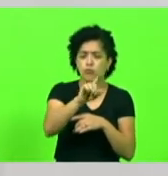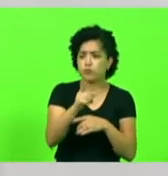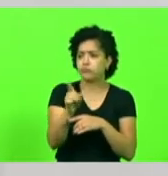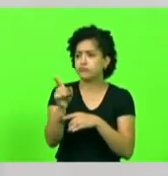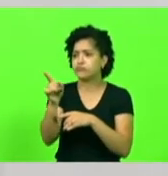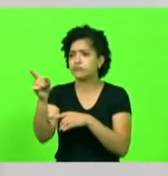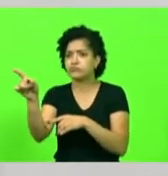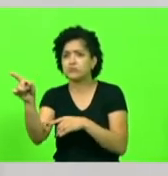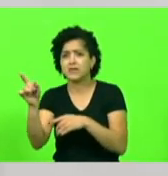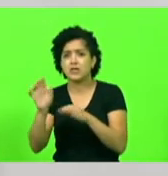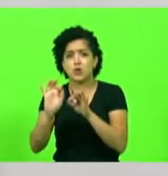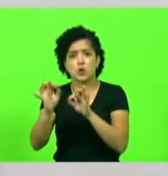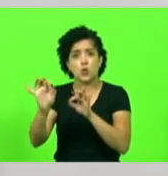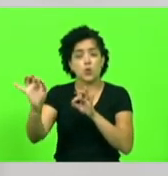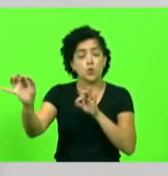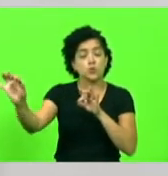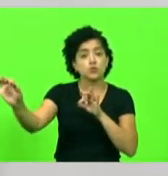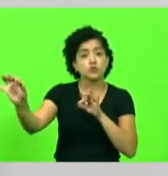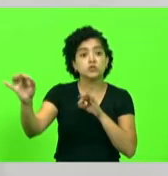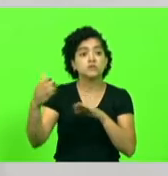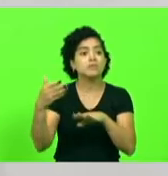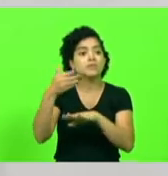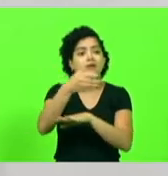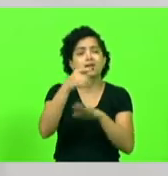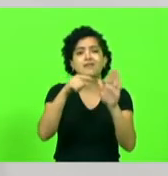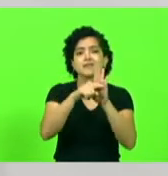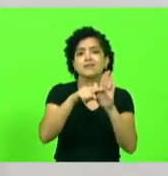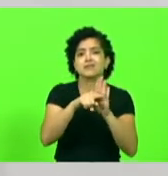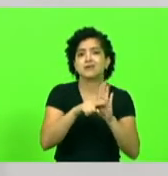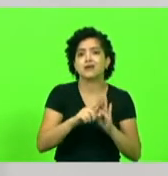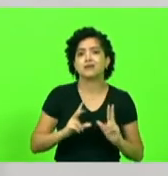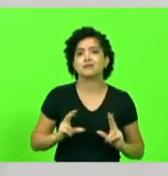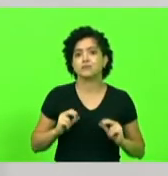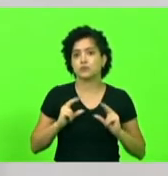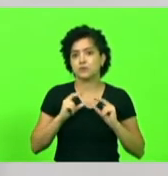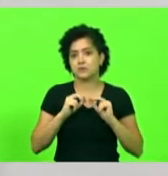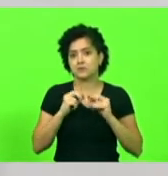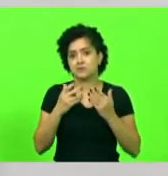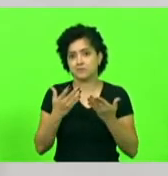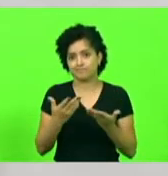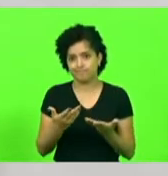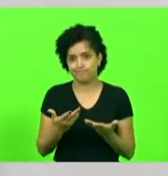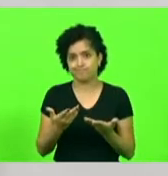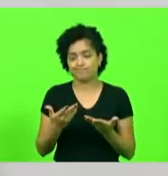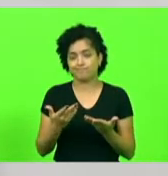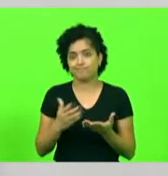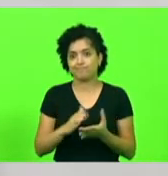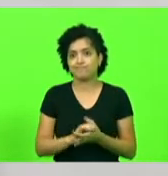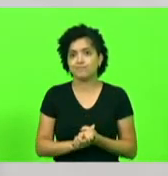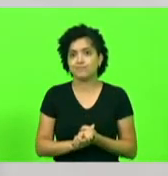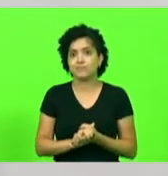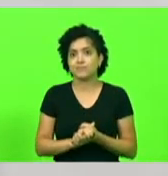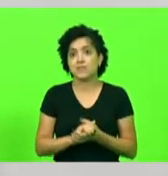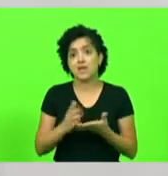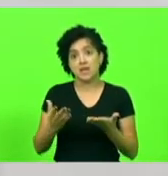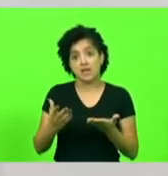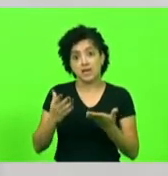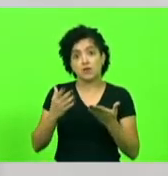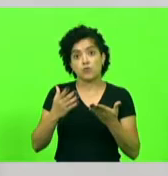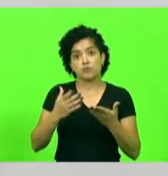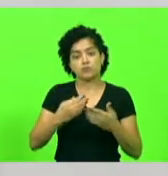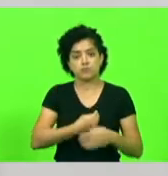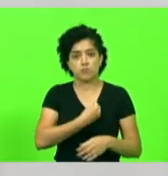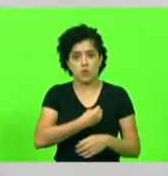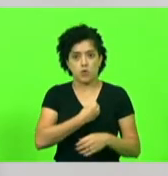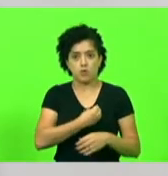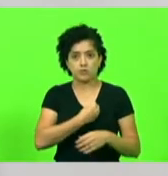toda aquela região do Meio Oeste, para ir fazer radioterapia comigo em Chapecó, que moram ali, que estão a 15 minutos do hospital.